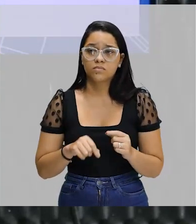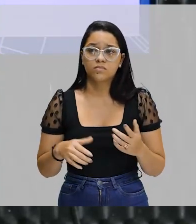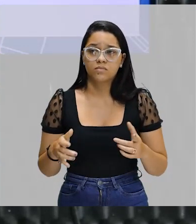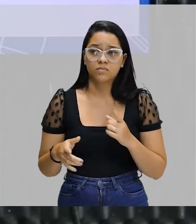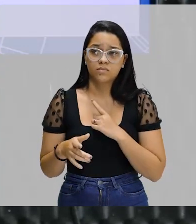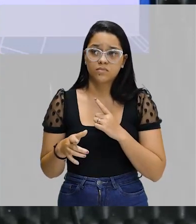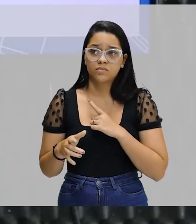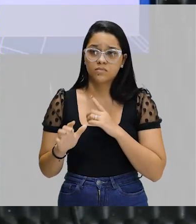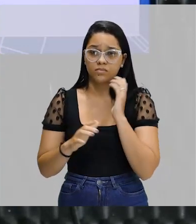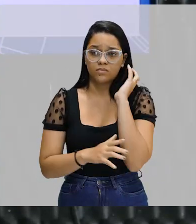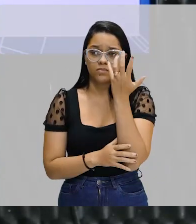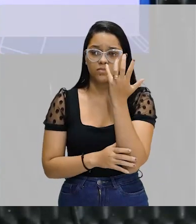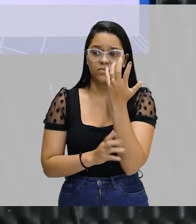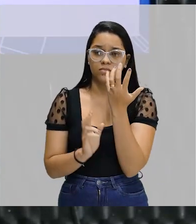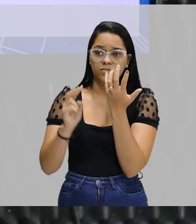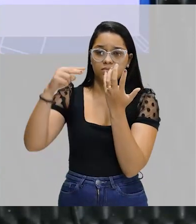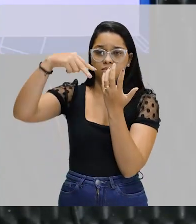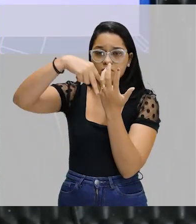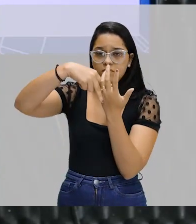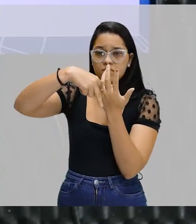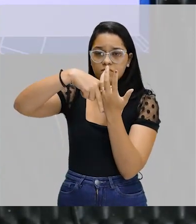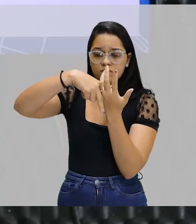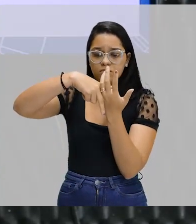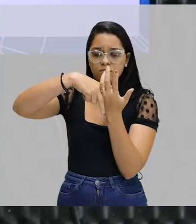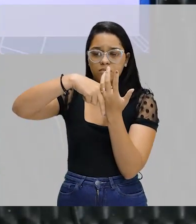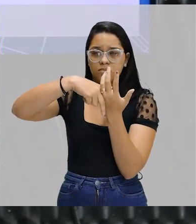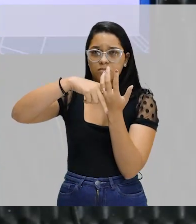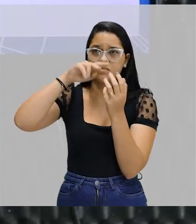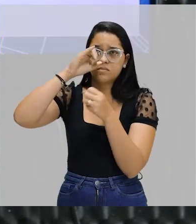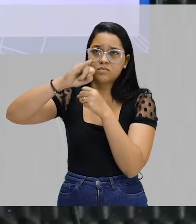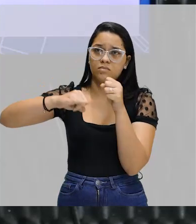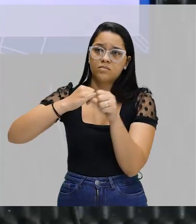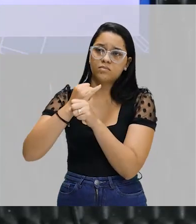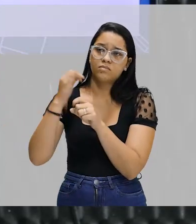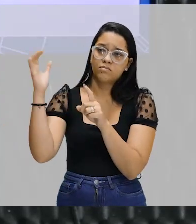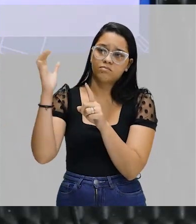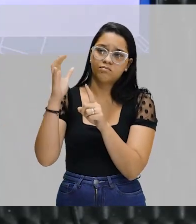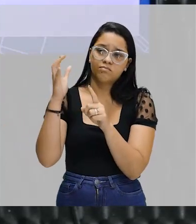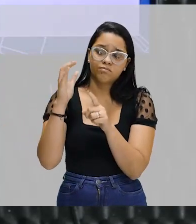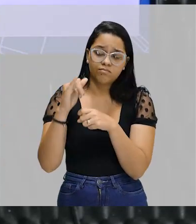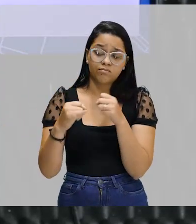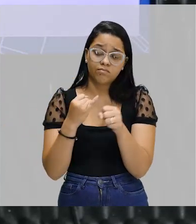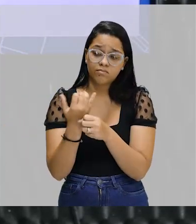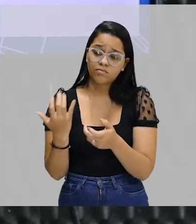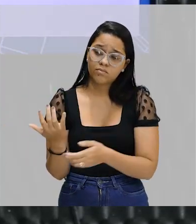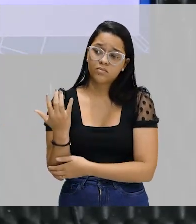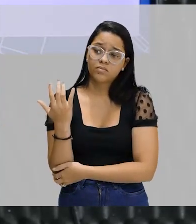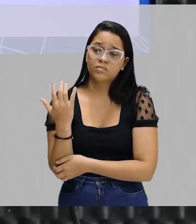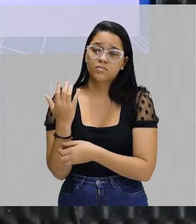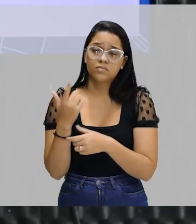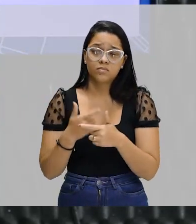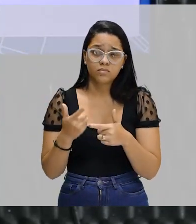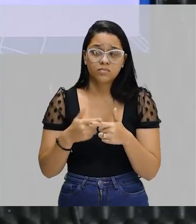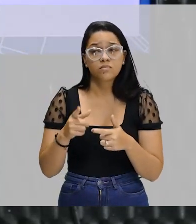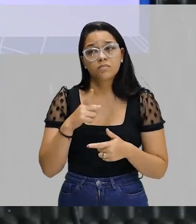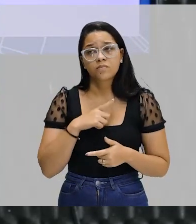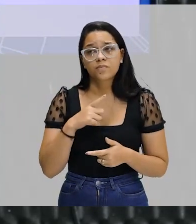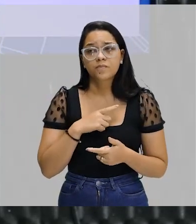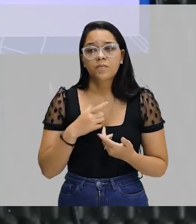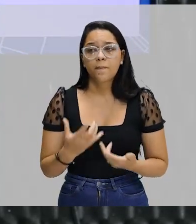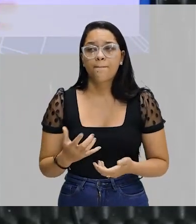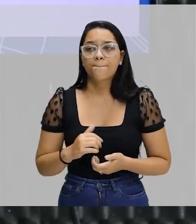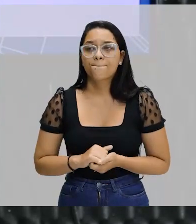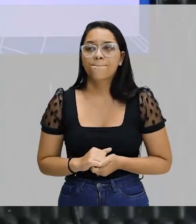árvores para pegar sinal da rede, né? Então, é um problema que ainda existe hoje. Claro,